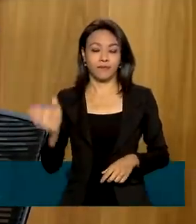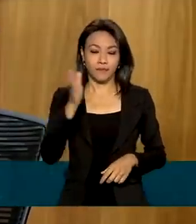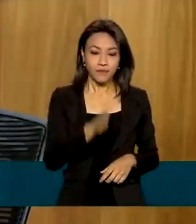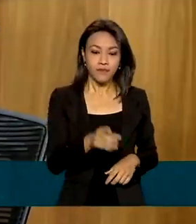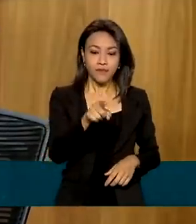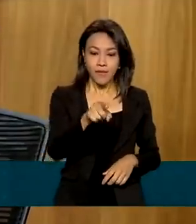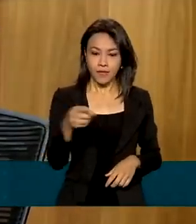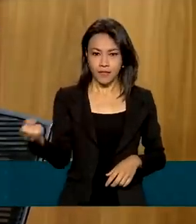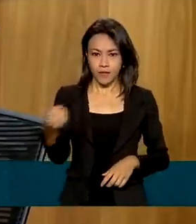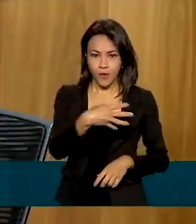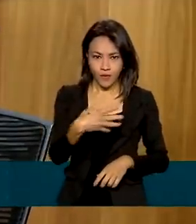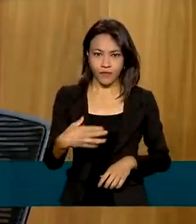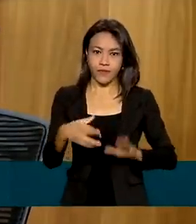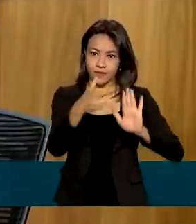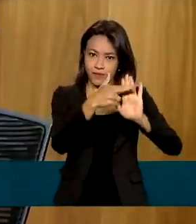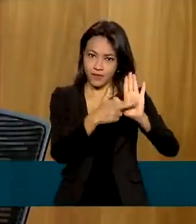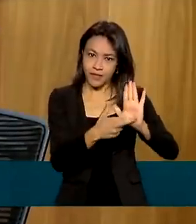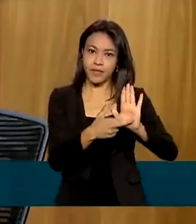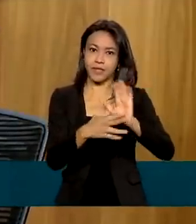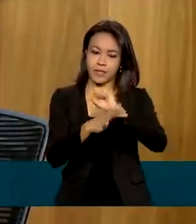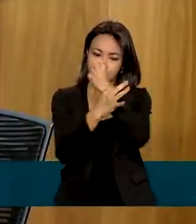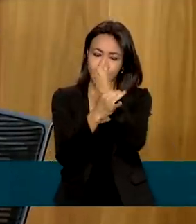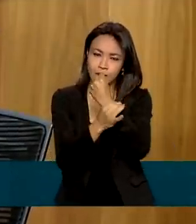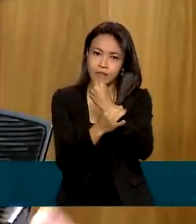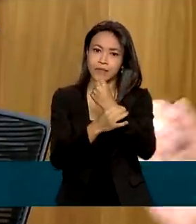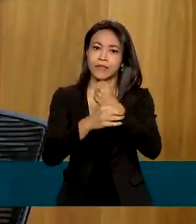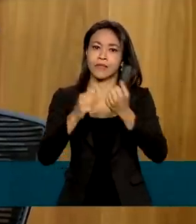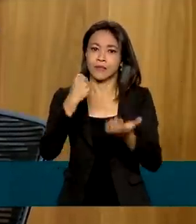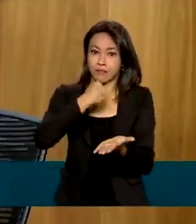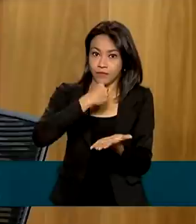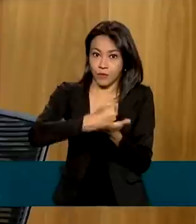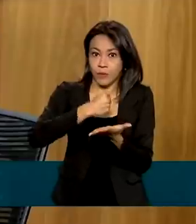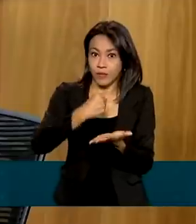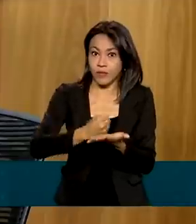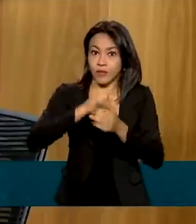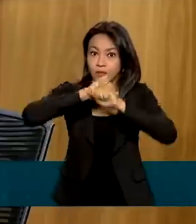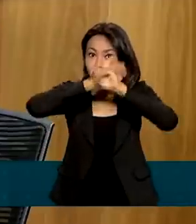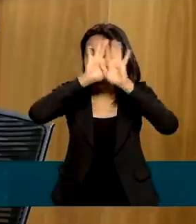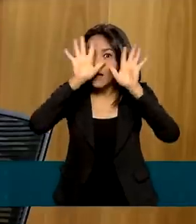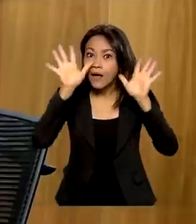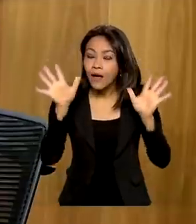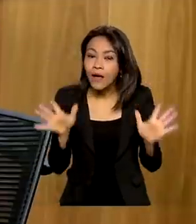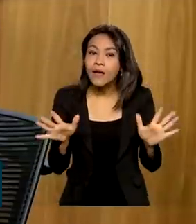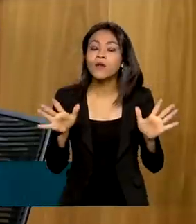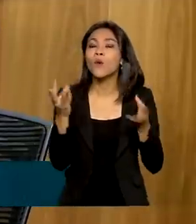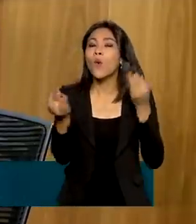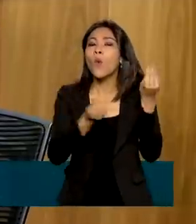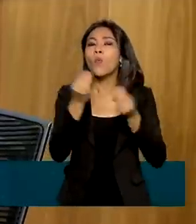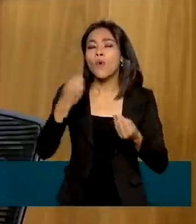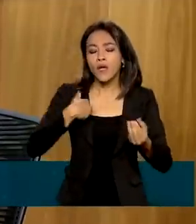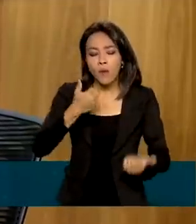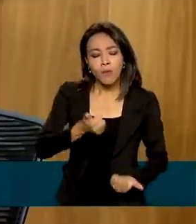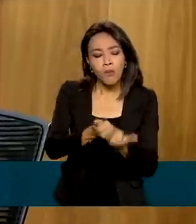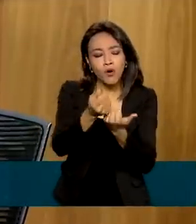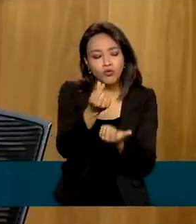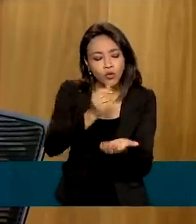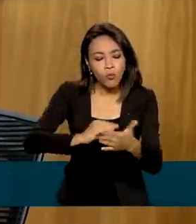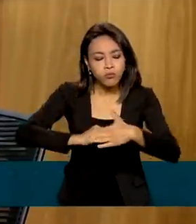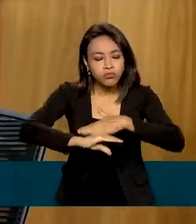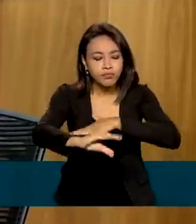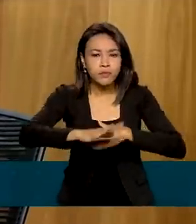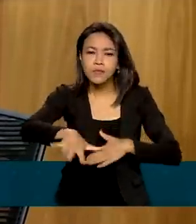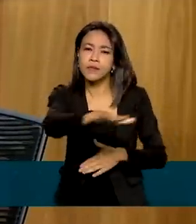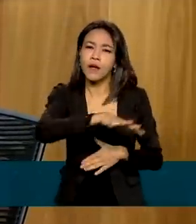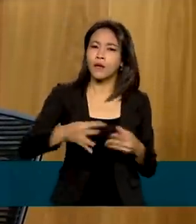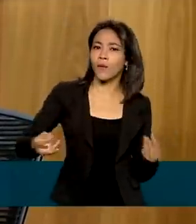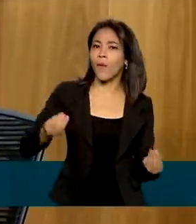segurança, clareza, segurança jurídica para entender como eu faço um investimento nesse setor. E nós entendemos que a